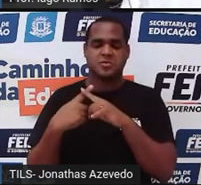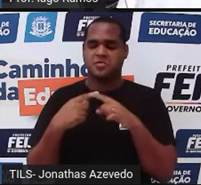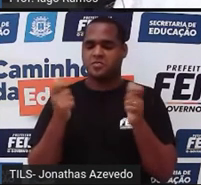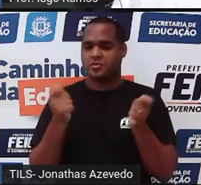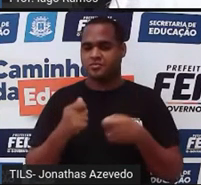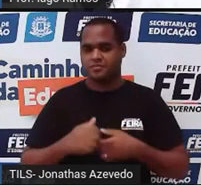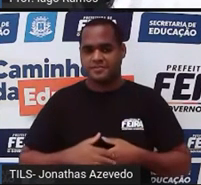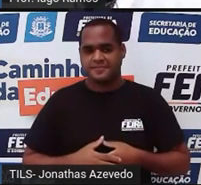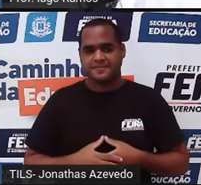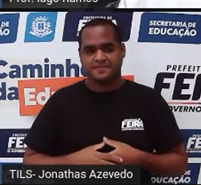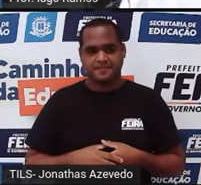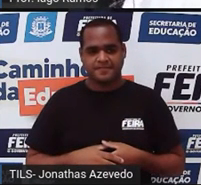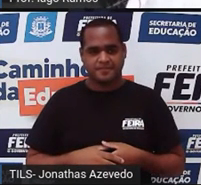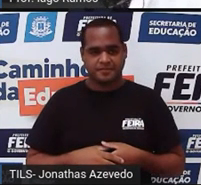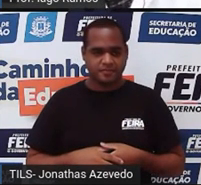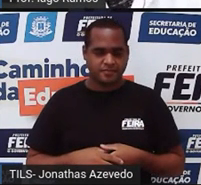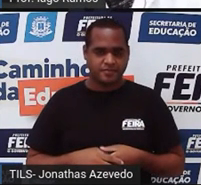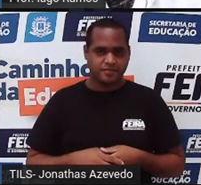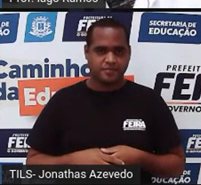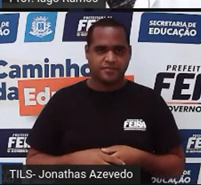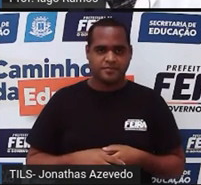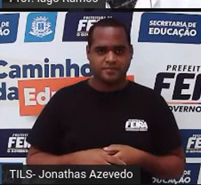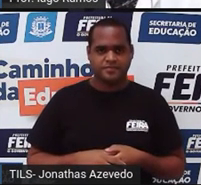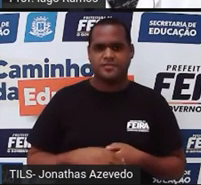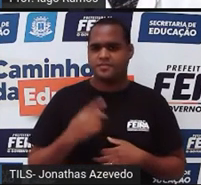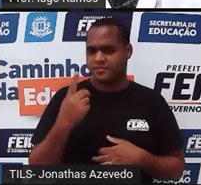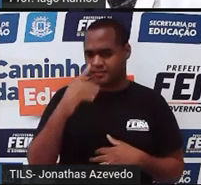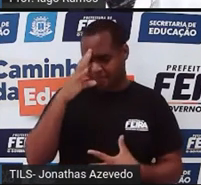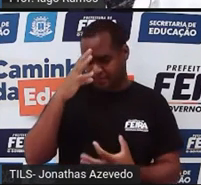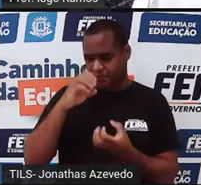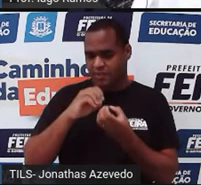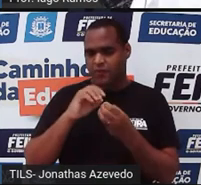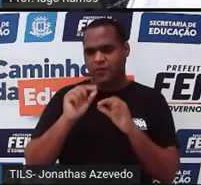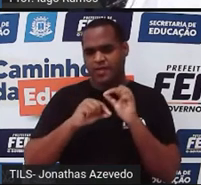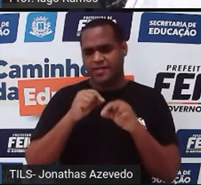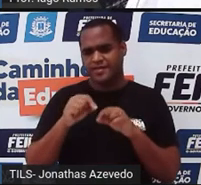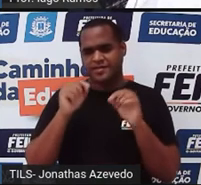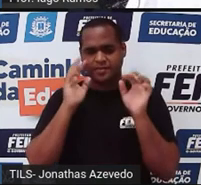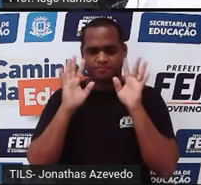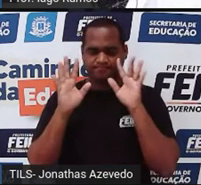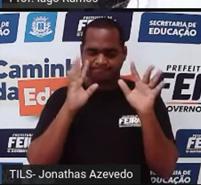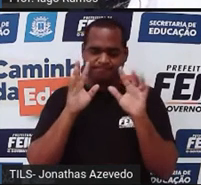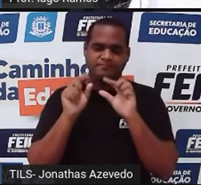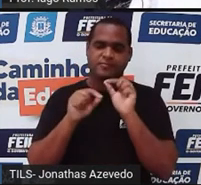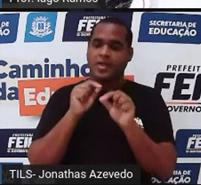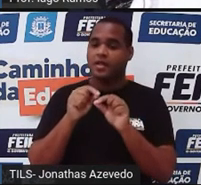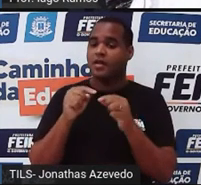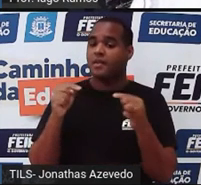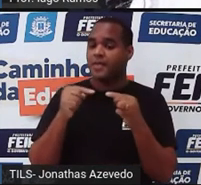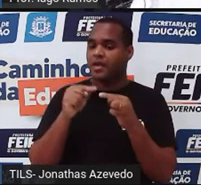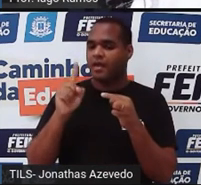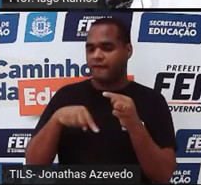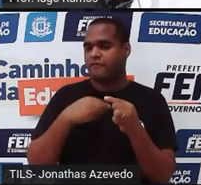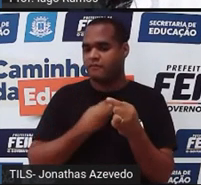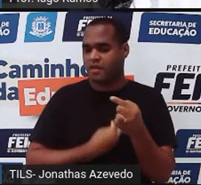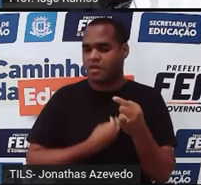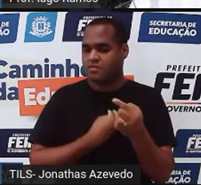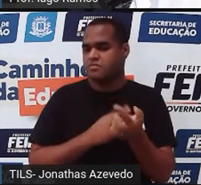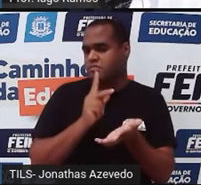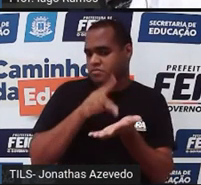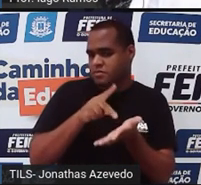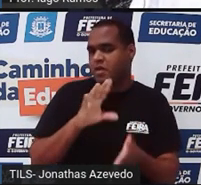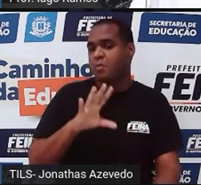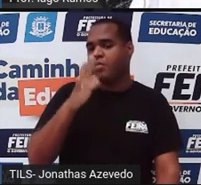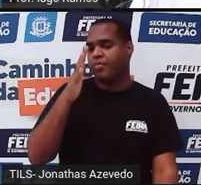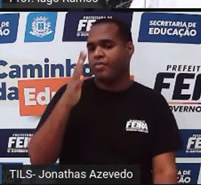Certo? Então, com base no que a gente viu até aqui, eu queria raciocinar com você em outra situação do mundo real, e